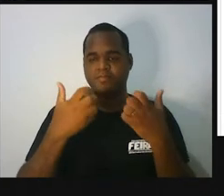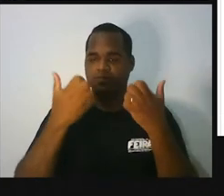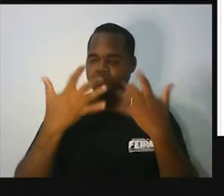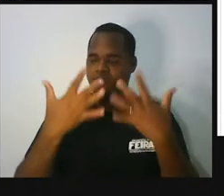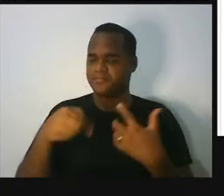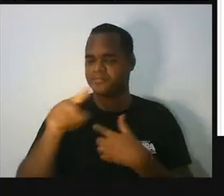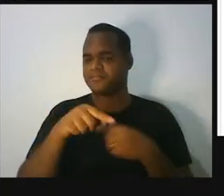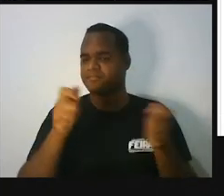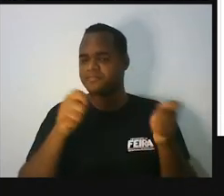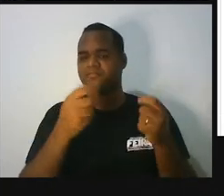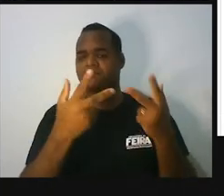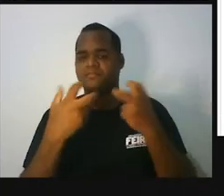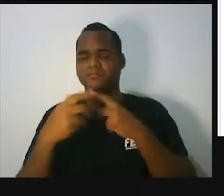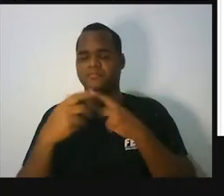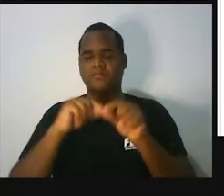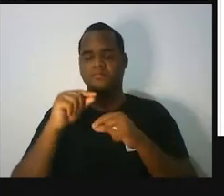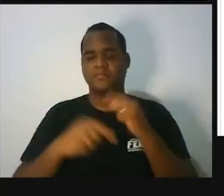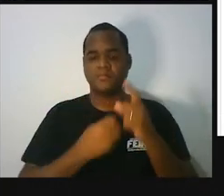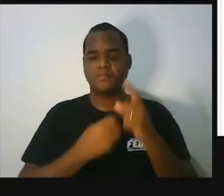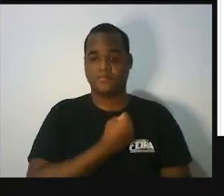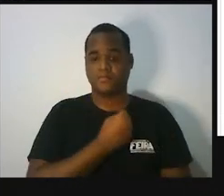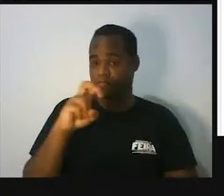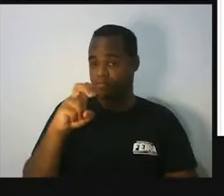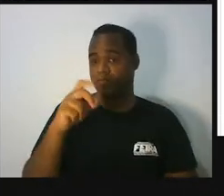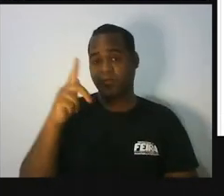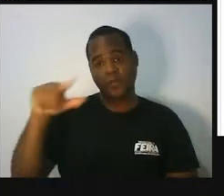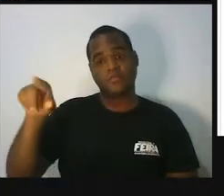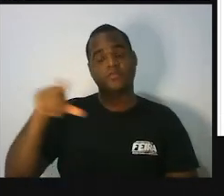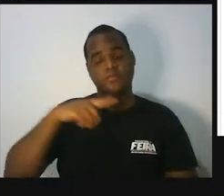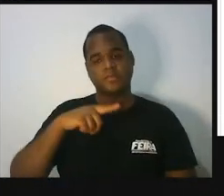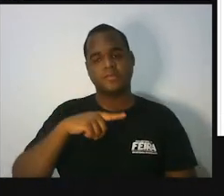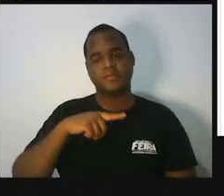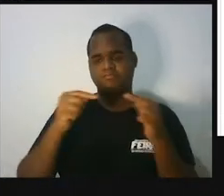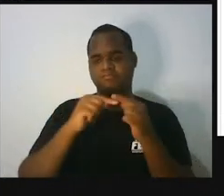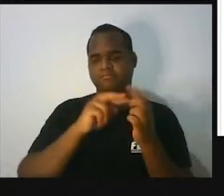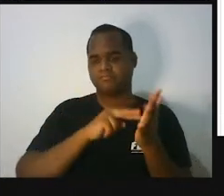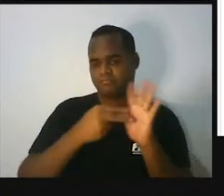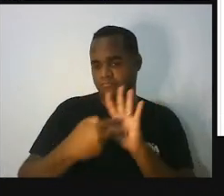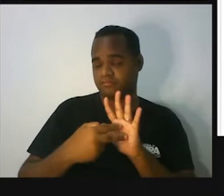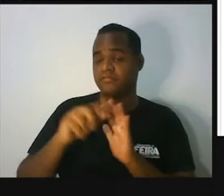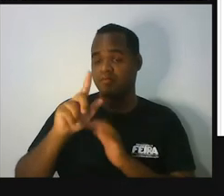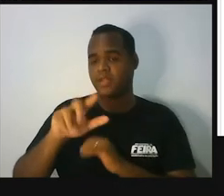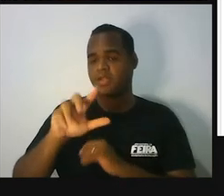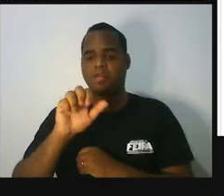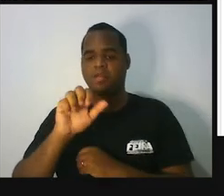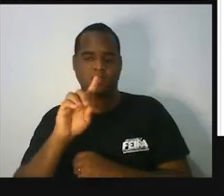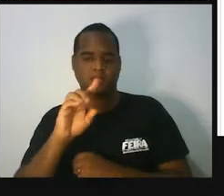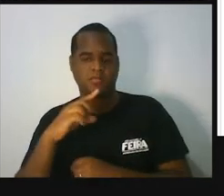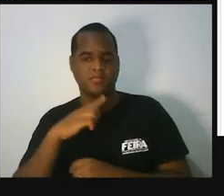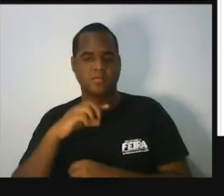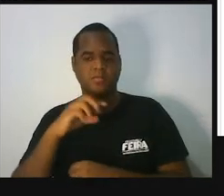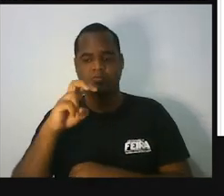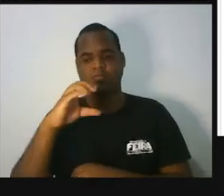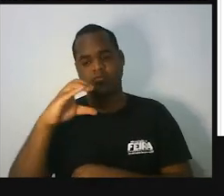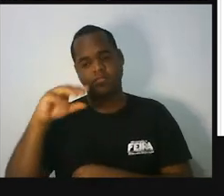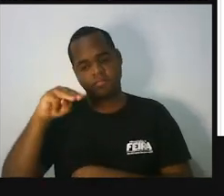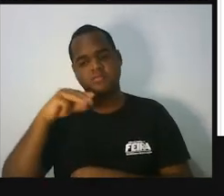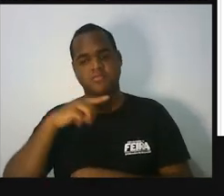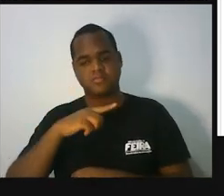apareceu um outro número 5. Significa que esse lado também tem uma medida aí em torno de 5 centímetros.